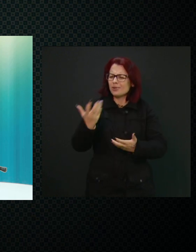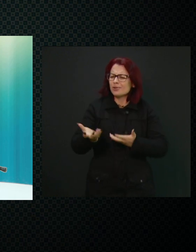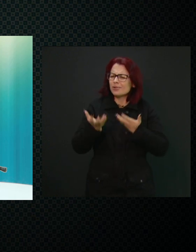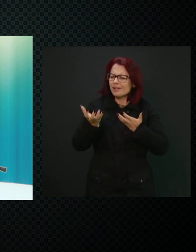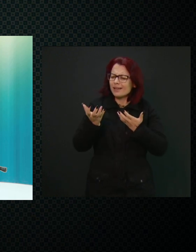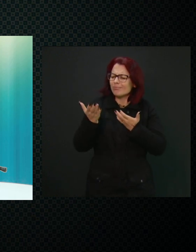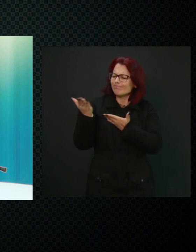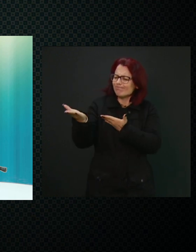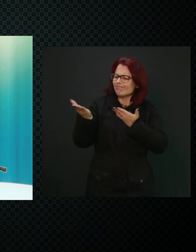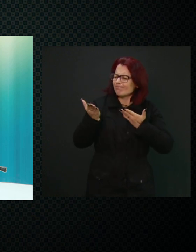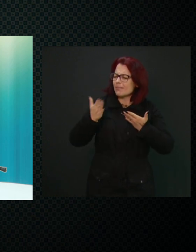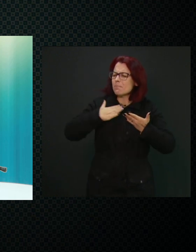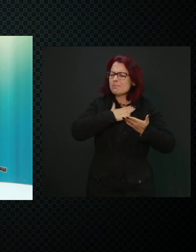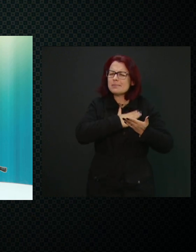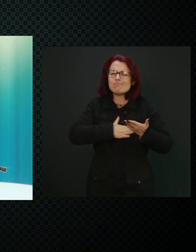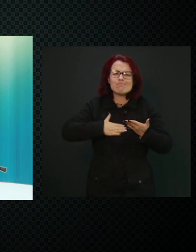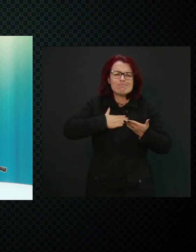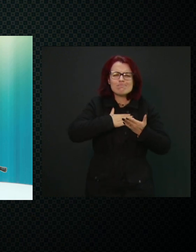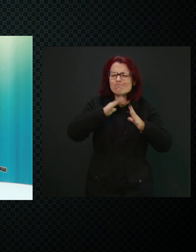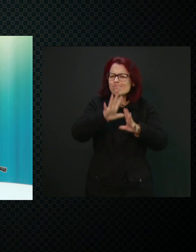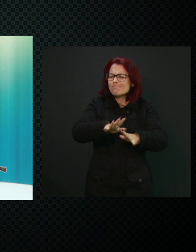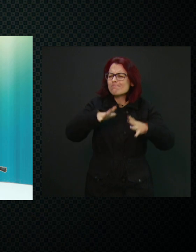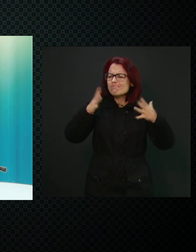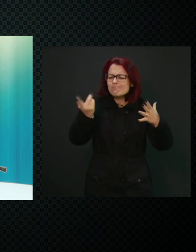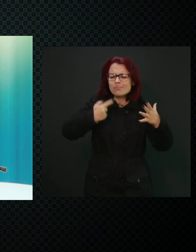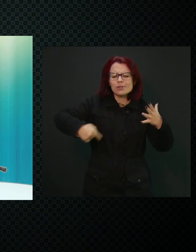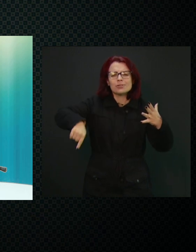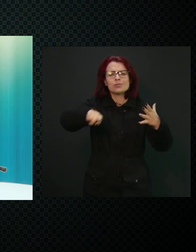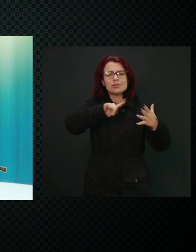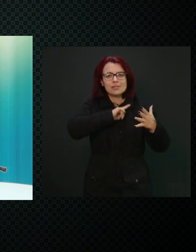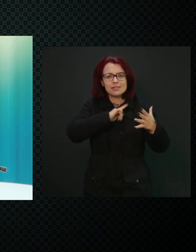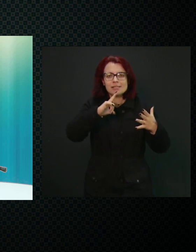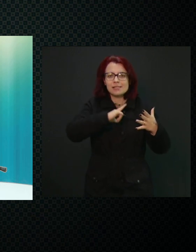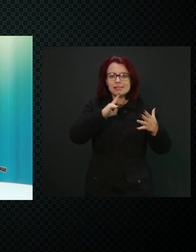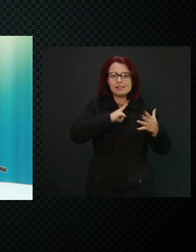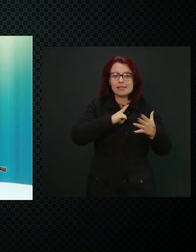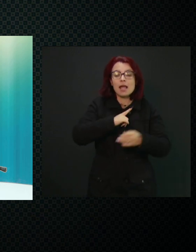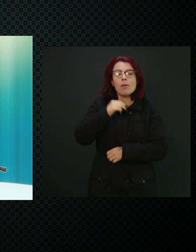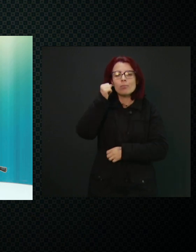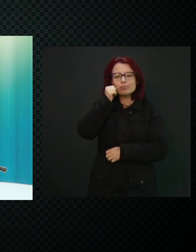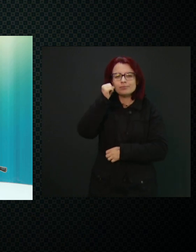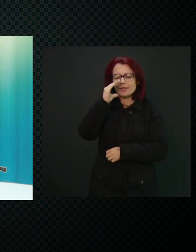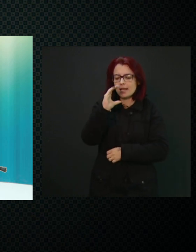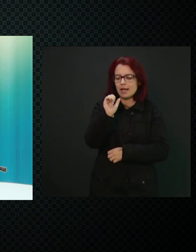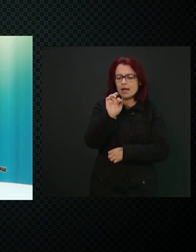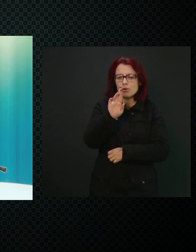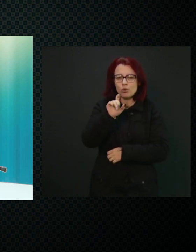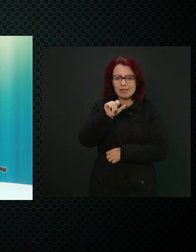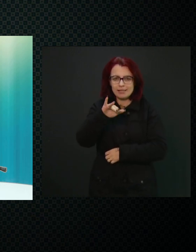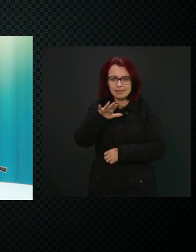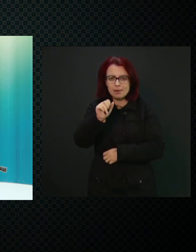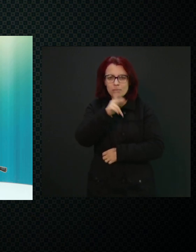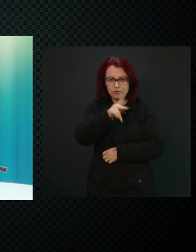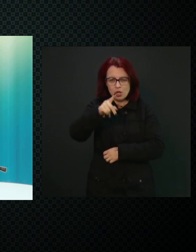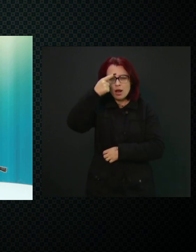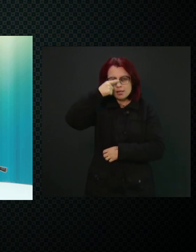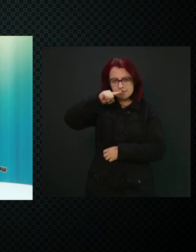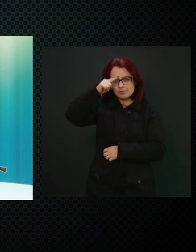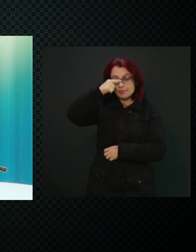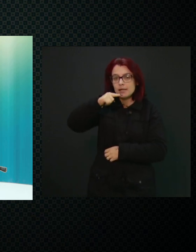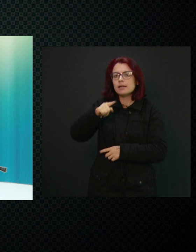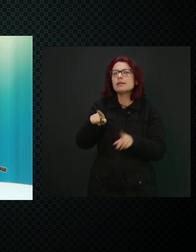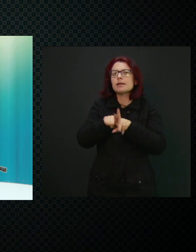termos a professora Carolina Guerreiro Leme e a professora